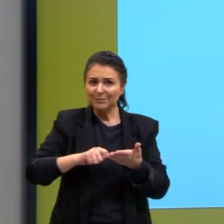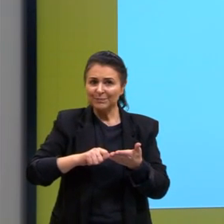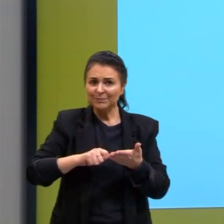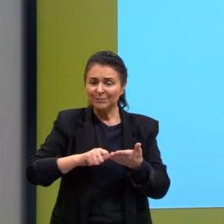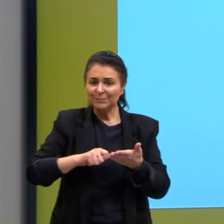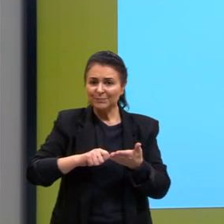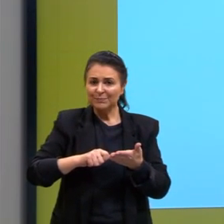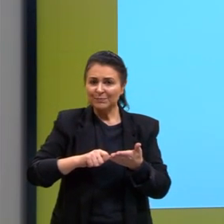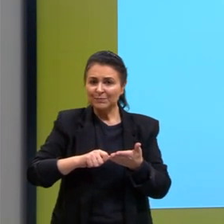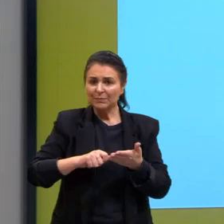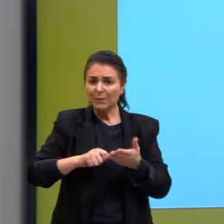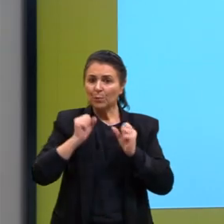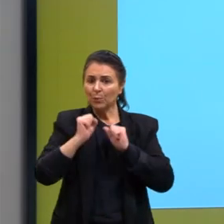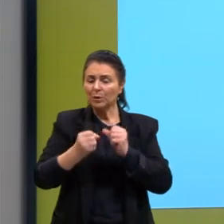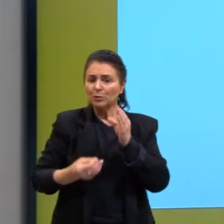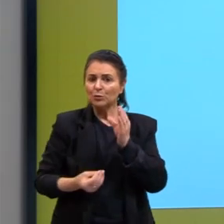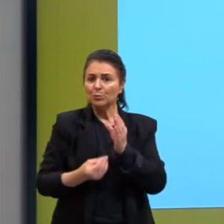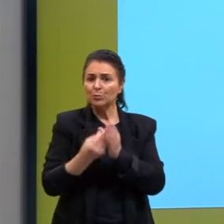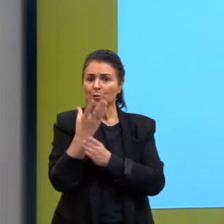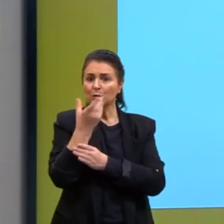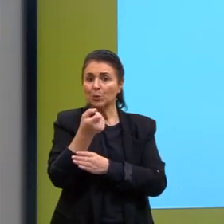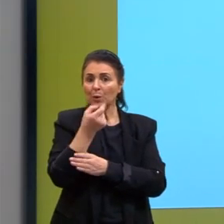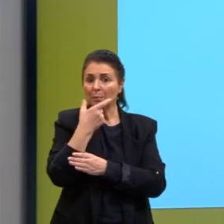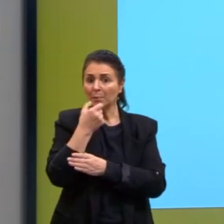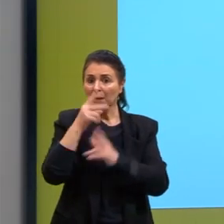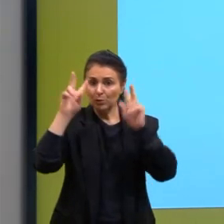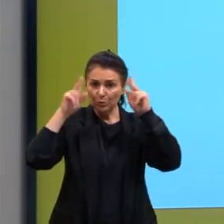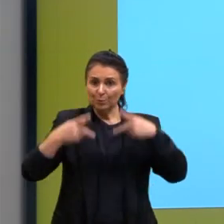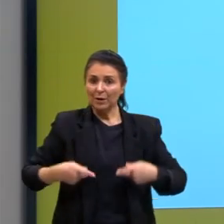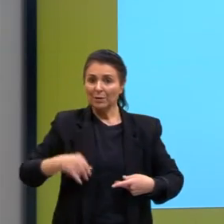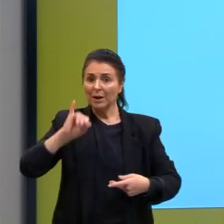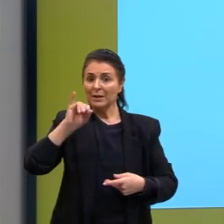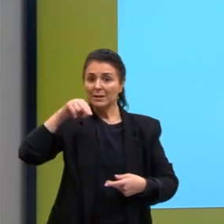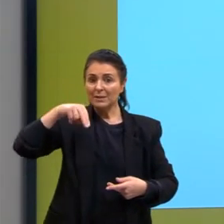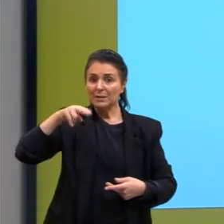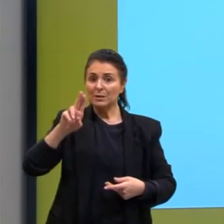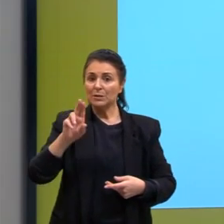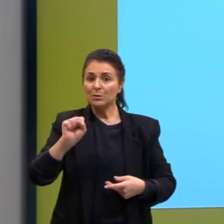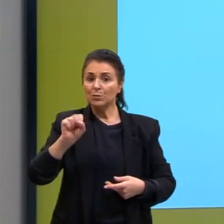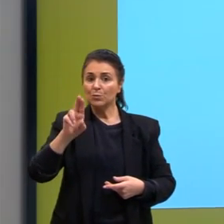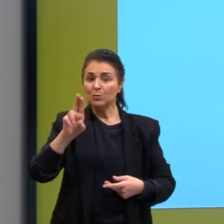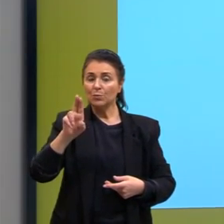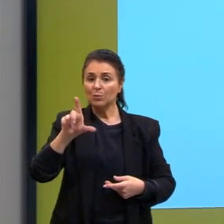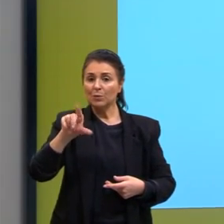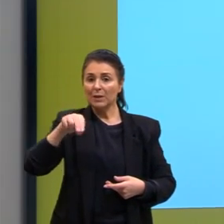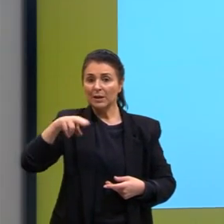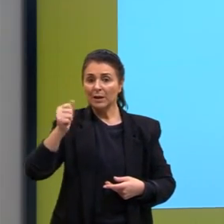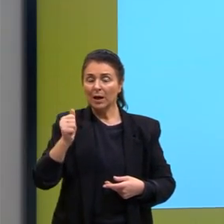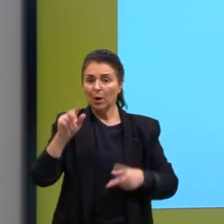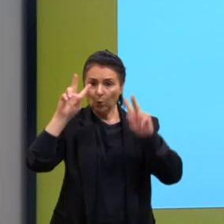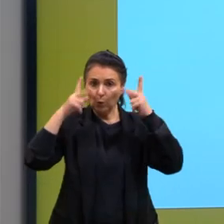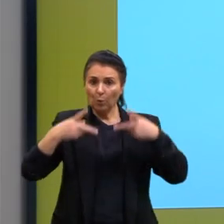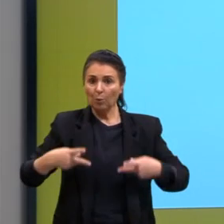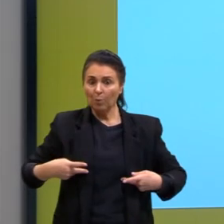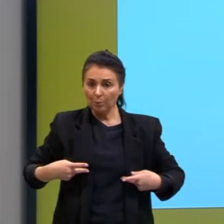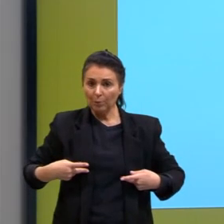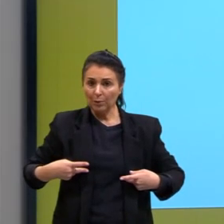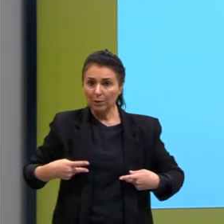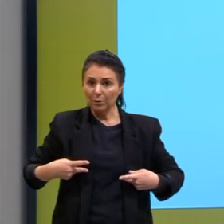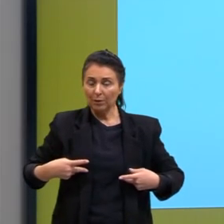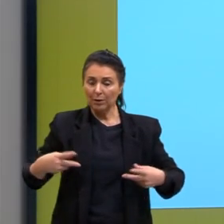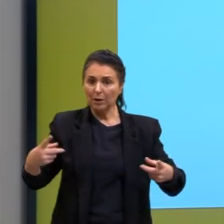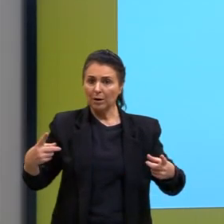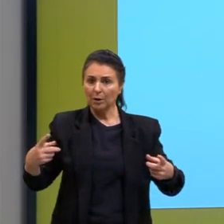Podemos produzir insulina humana, insulina humana em bactérias. Então, é retirado esse fragmento